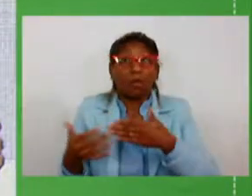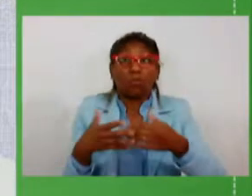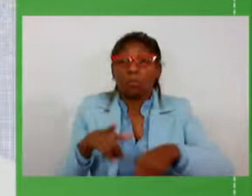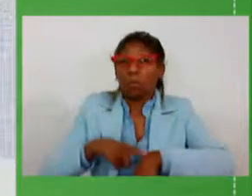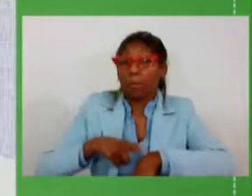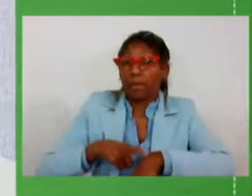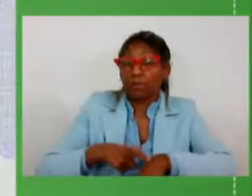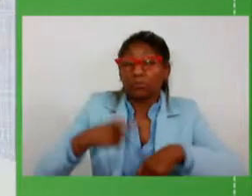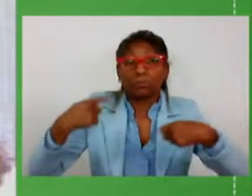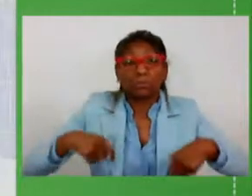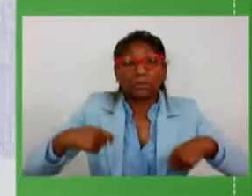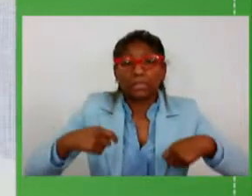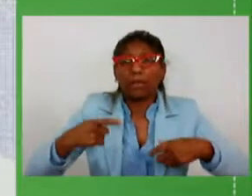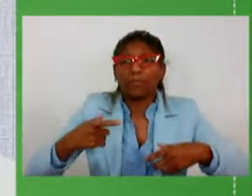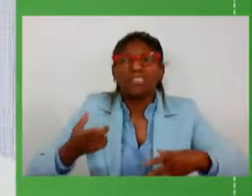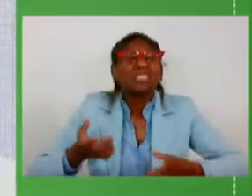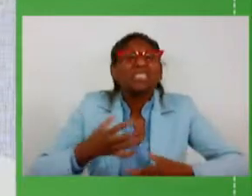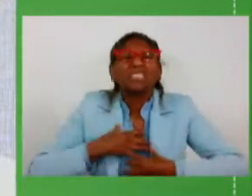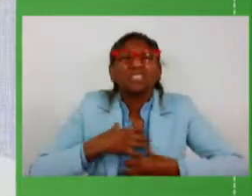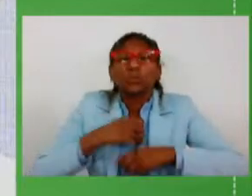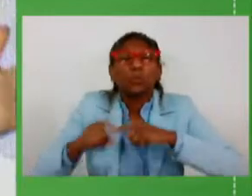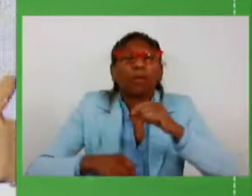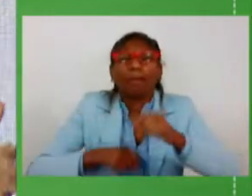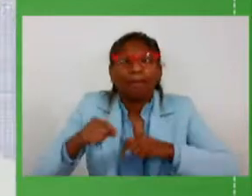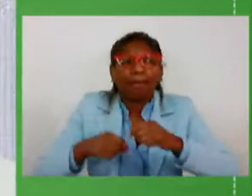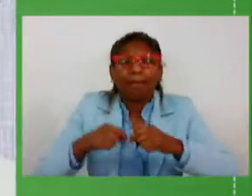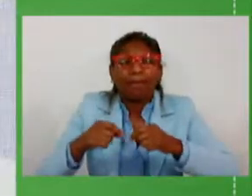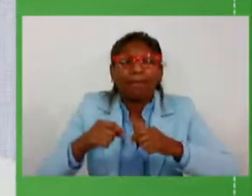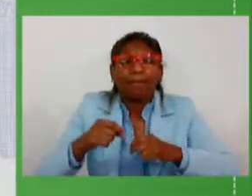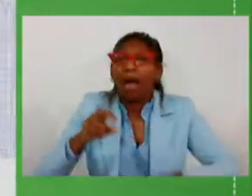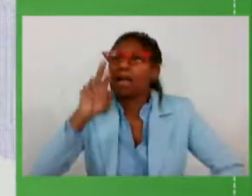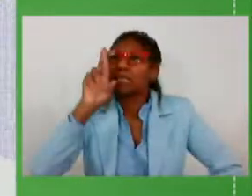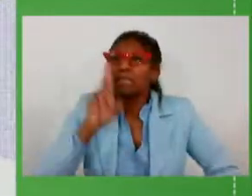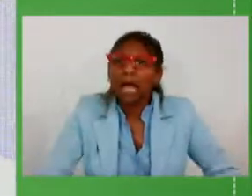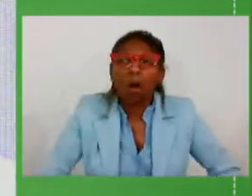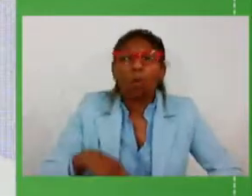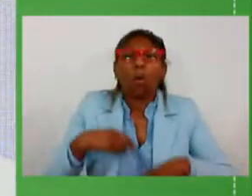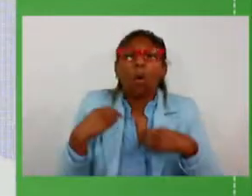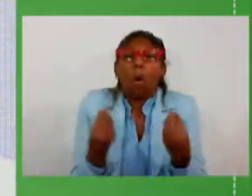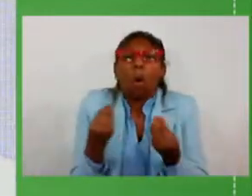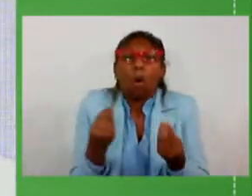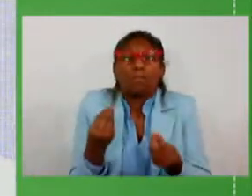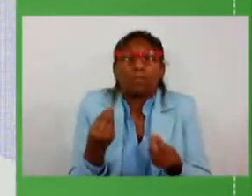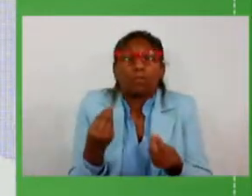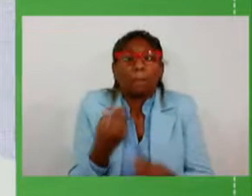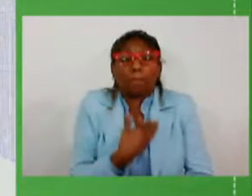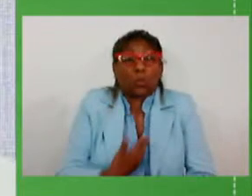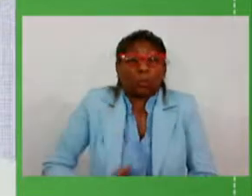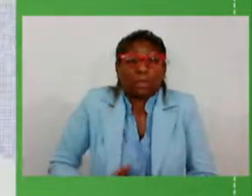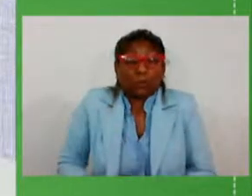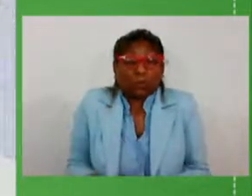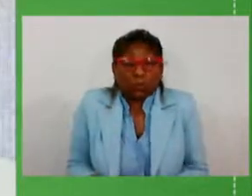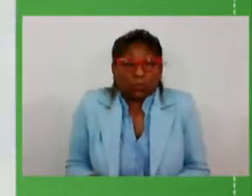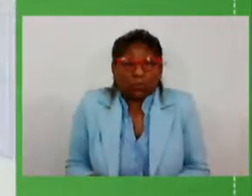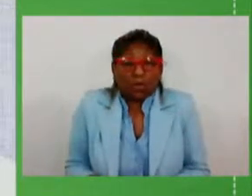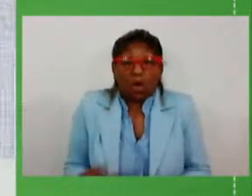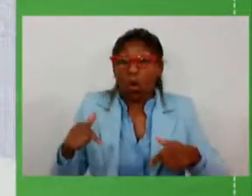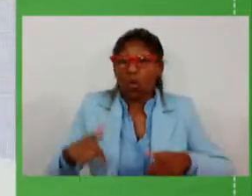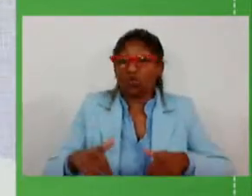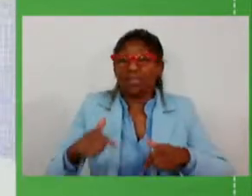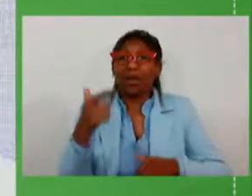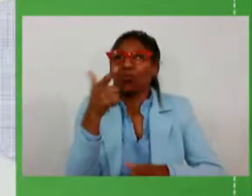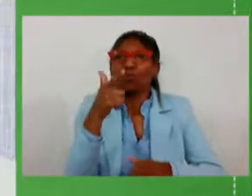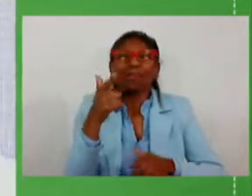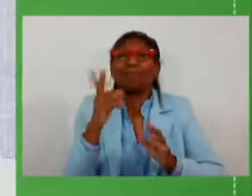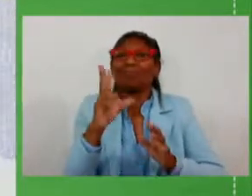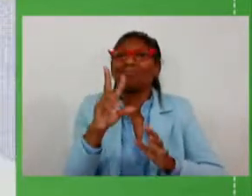sentido tenha havido razão para existirem como públicas não necessariamente fazem sentido hoje em dia então